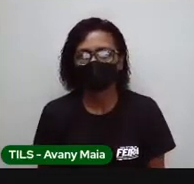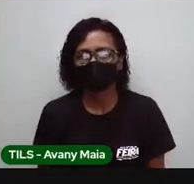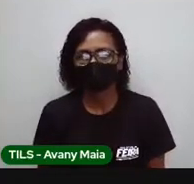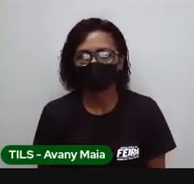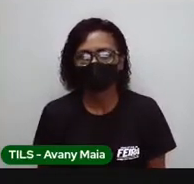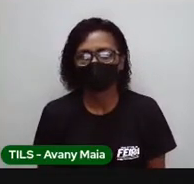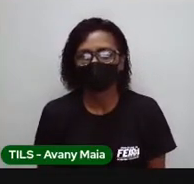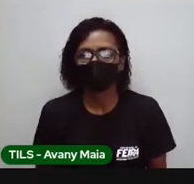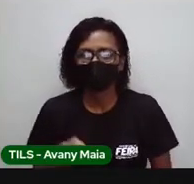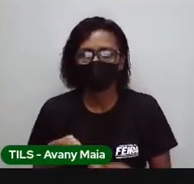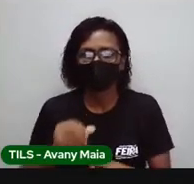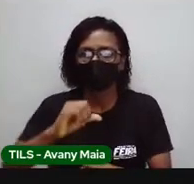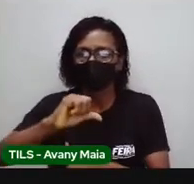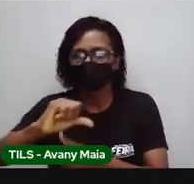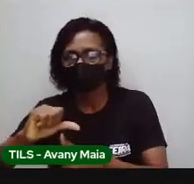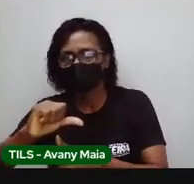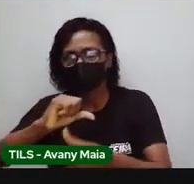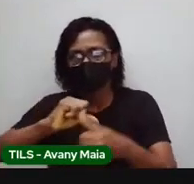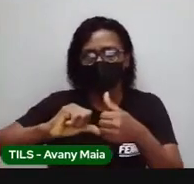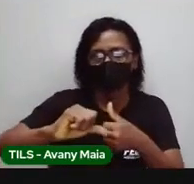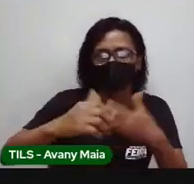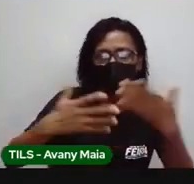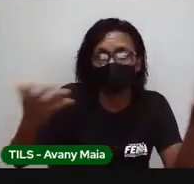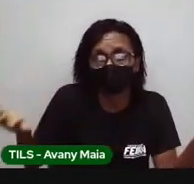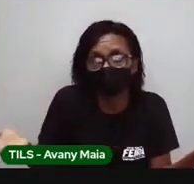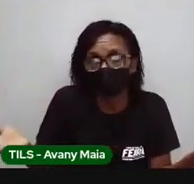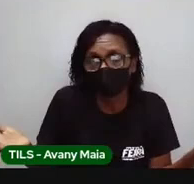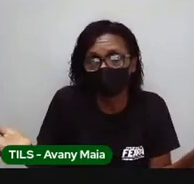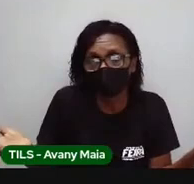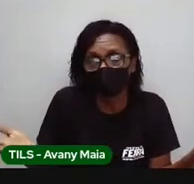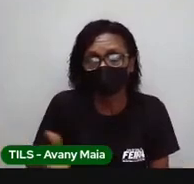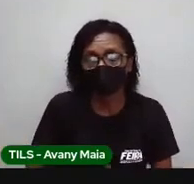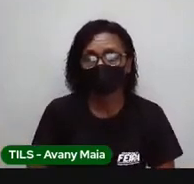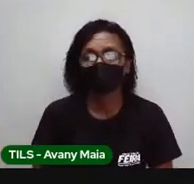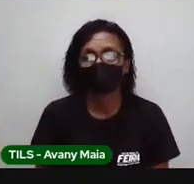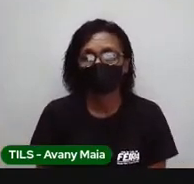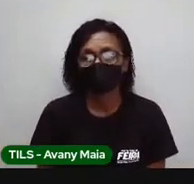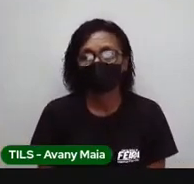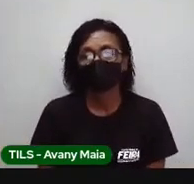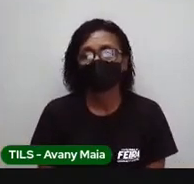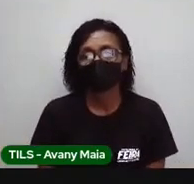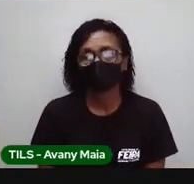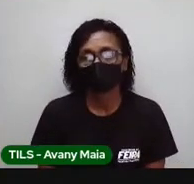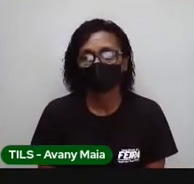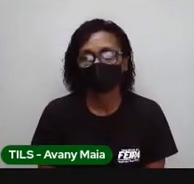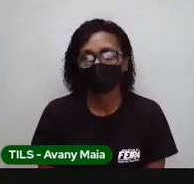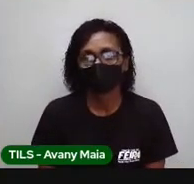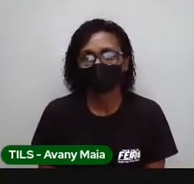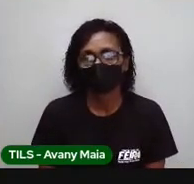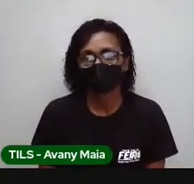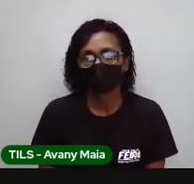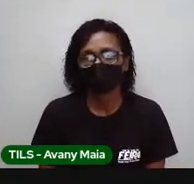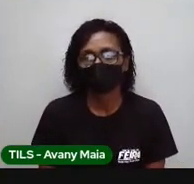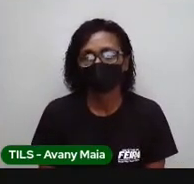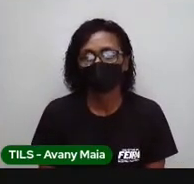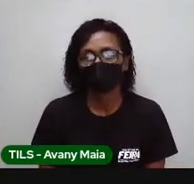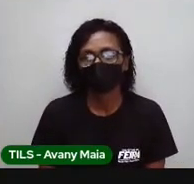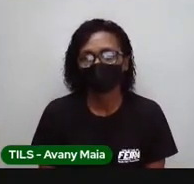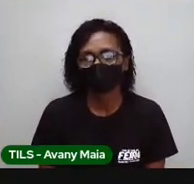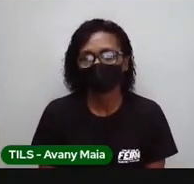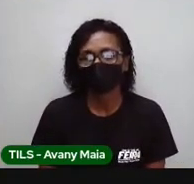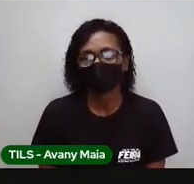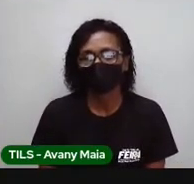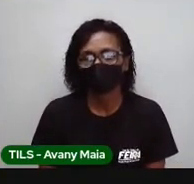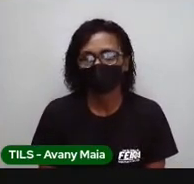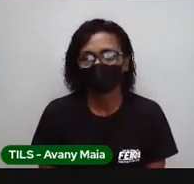Ou o contrário? Como é que eu faço para pegar uma coisa que está em watts, hora e virar... Opa, desculpa. E